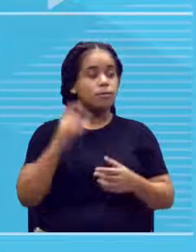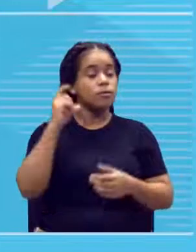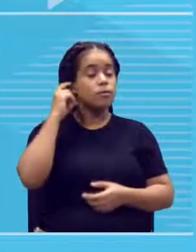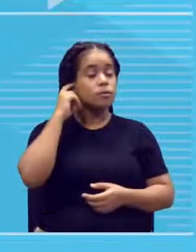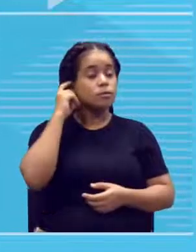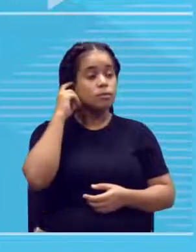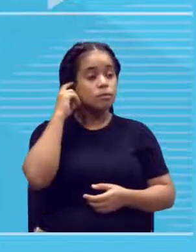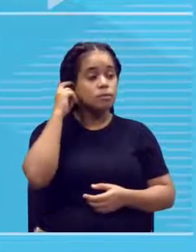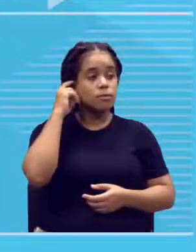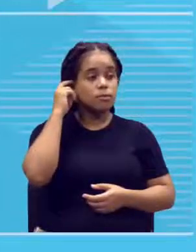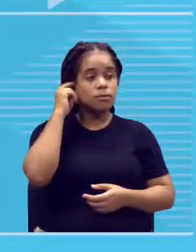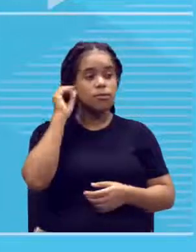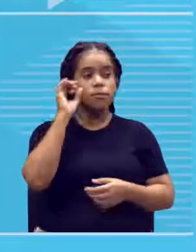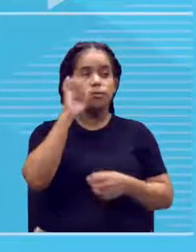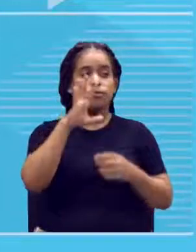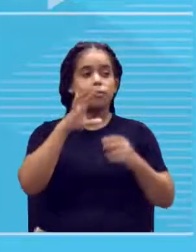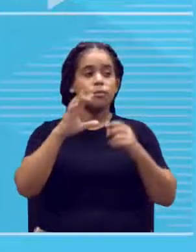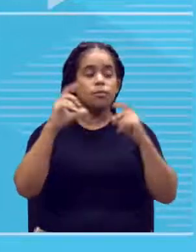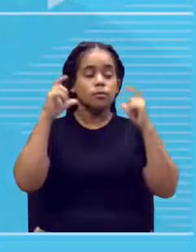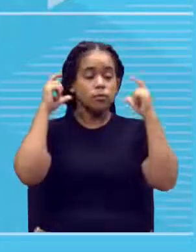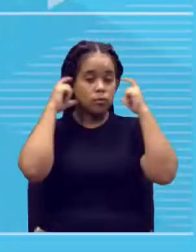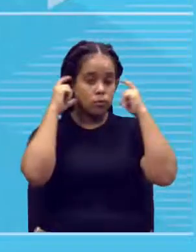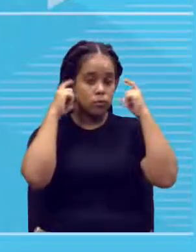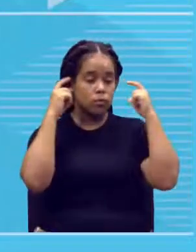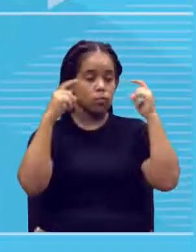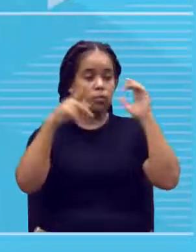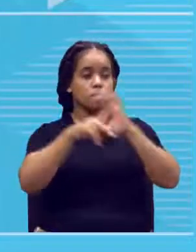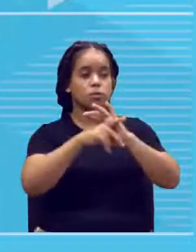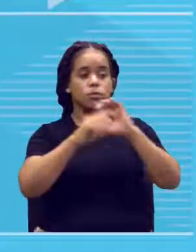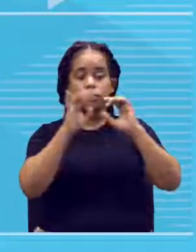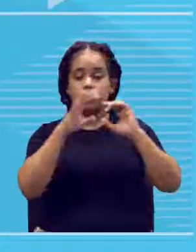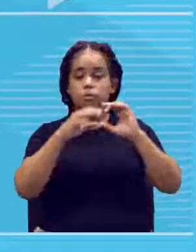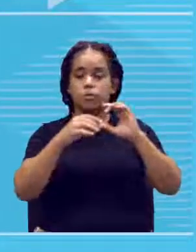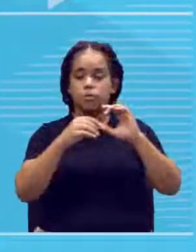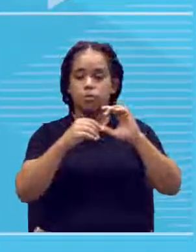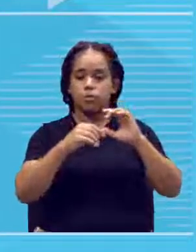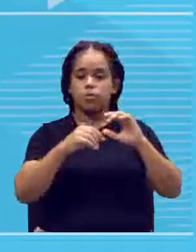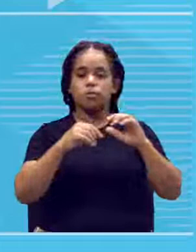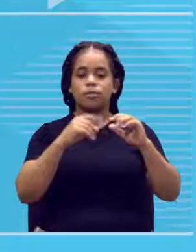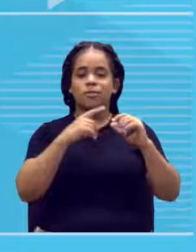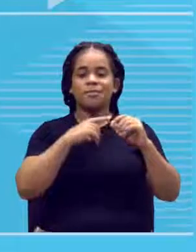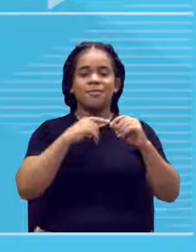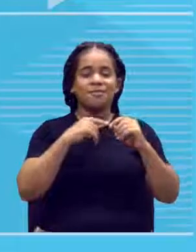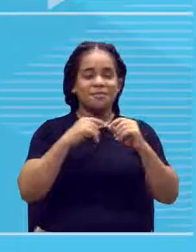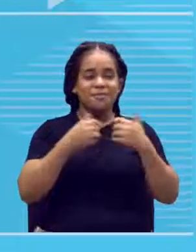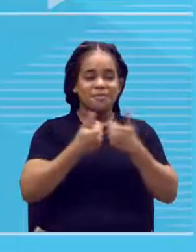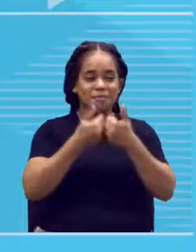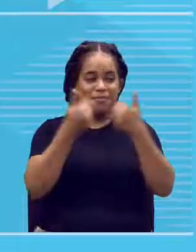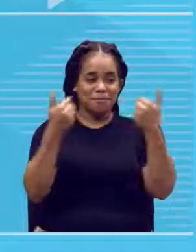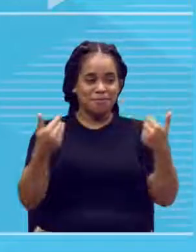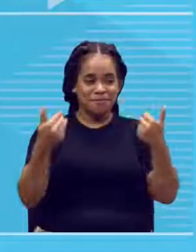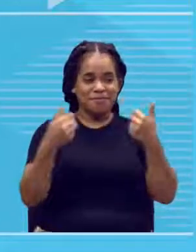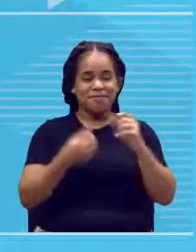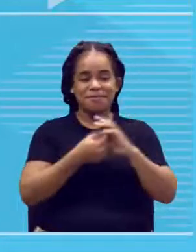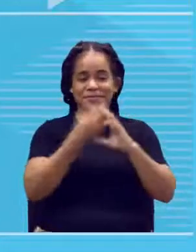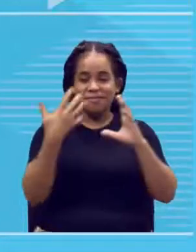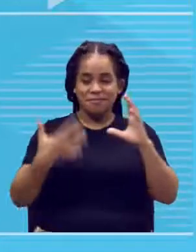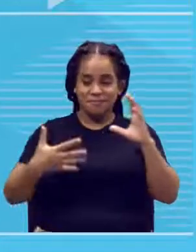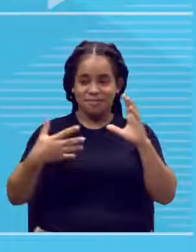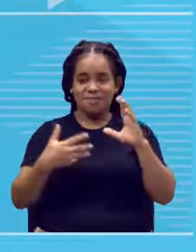lobo da orelha. É só essa partezinha aqui, ó, que separa a orelha. uma característica